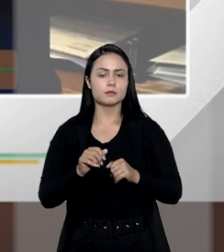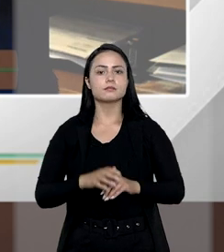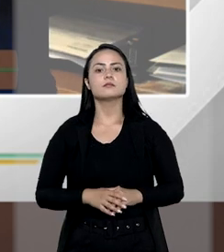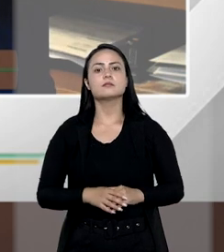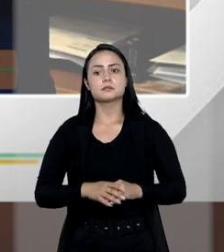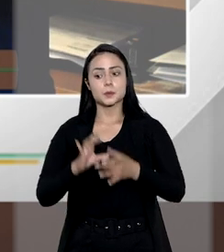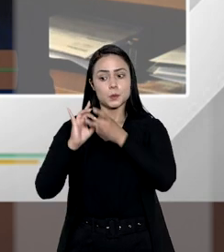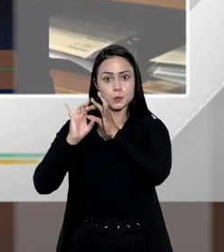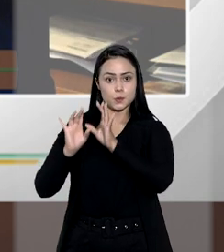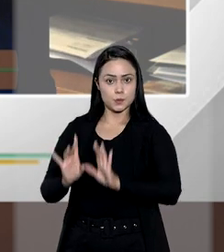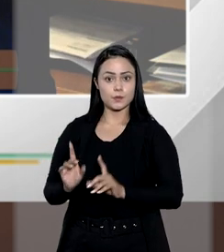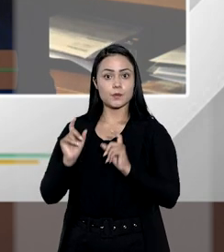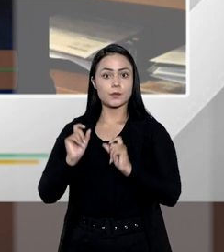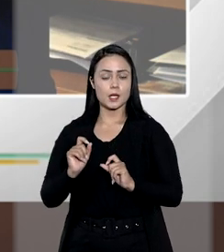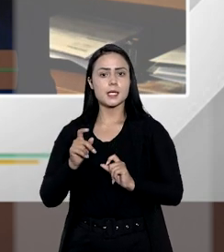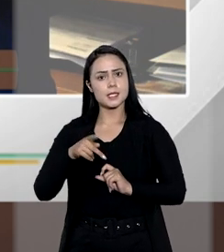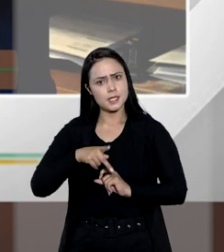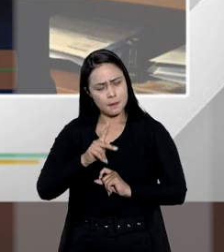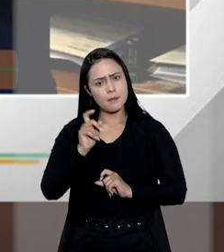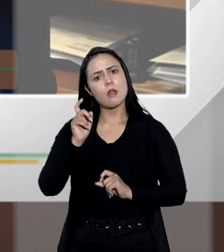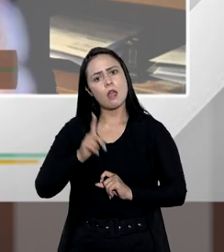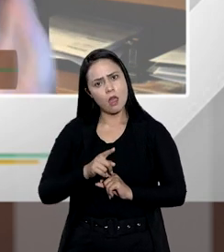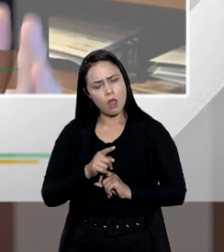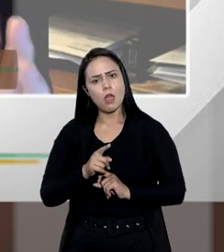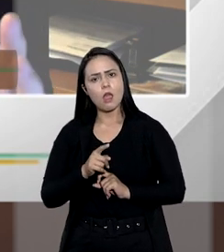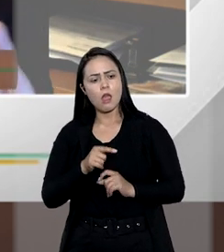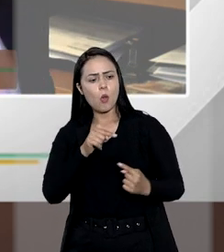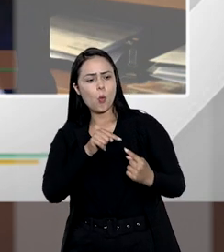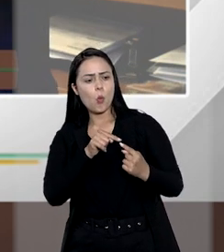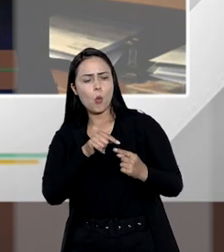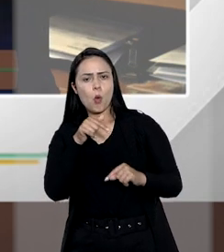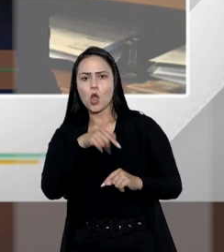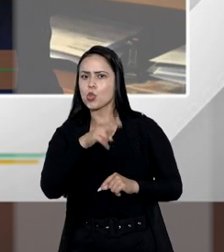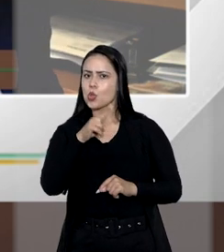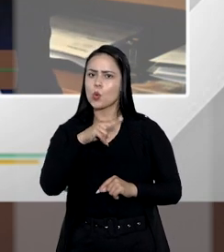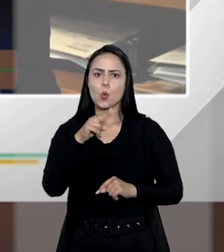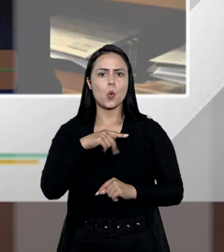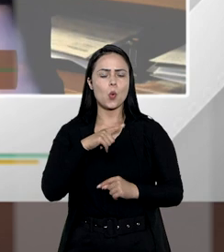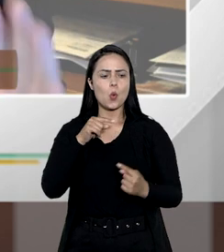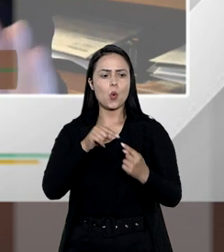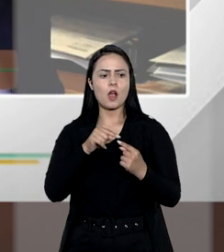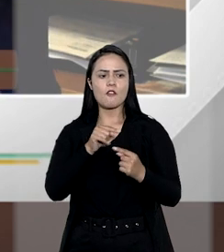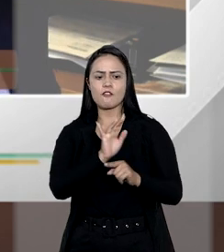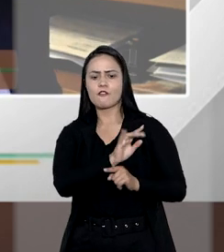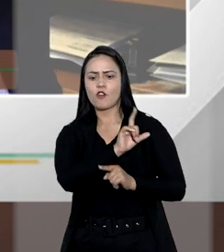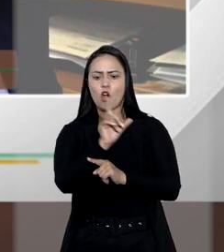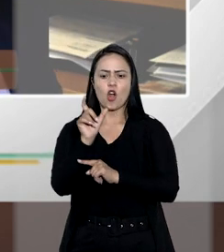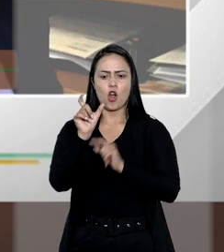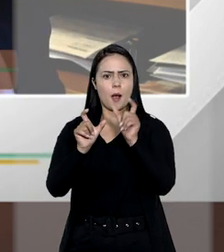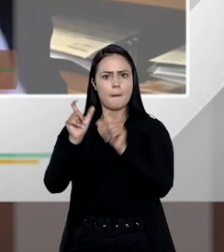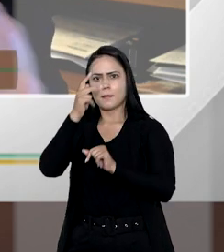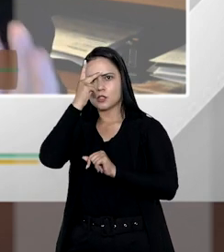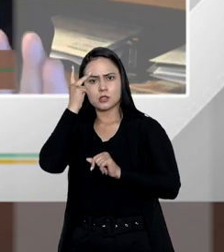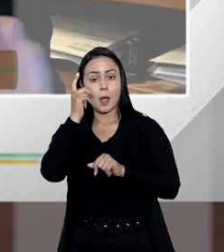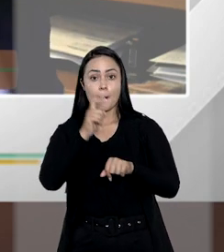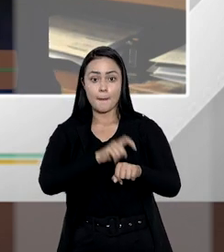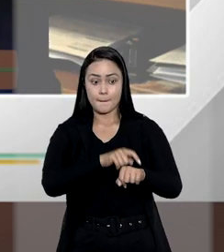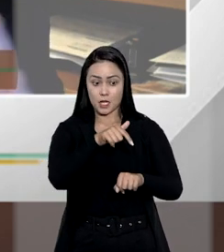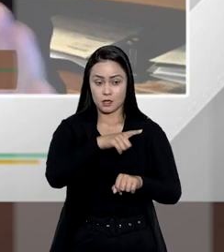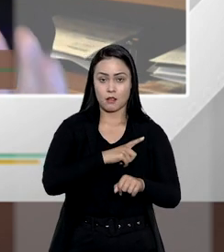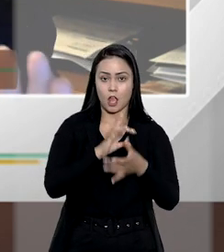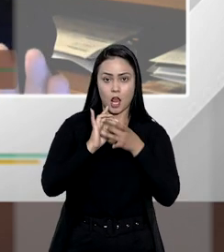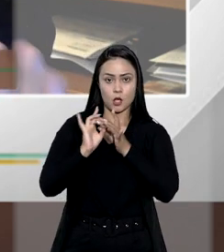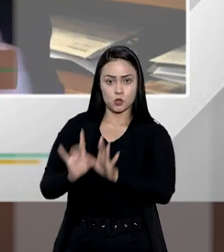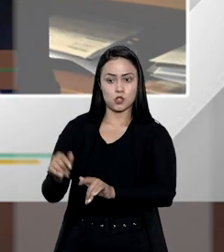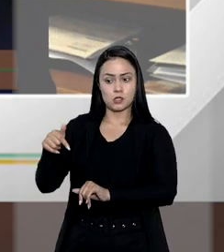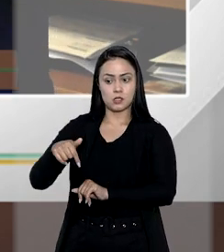A renúncia sempre será incondicional, nunca pode ser renúncia em favor de ninguém. Porque no momento em que